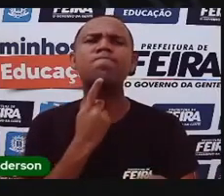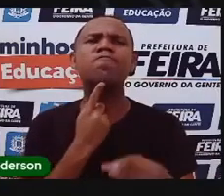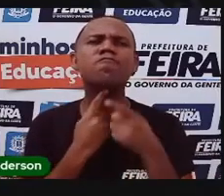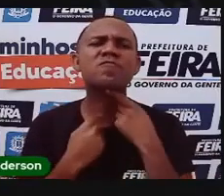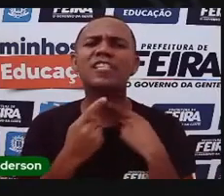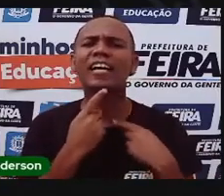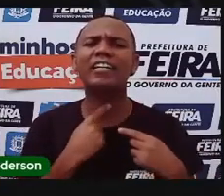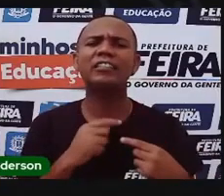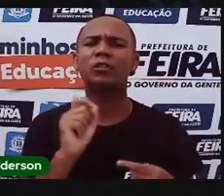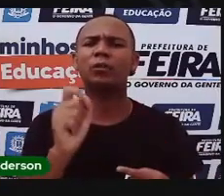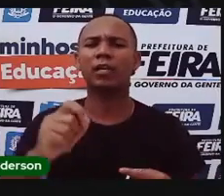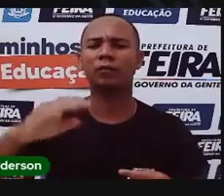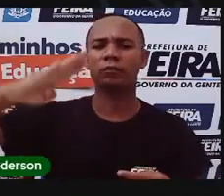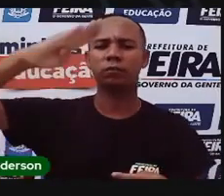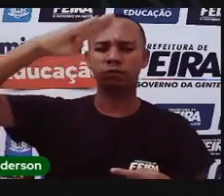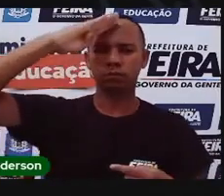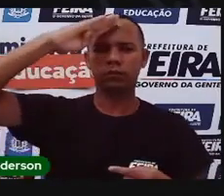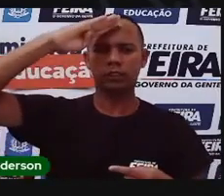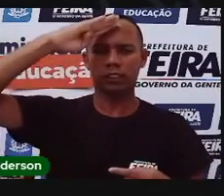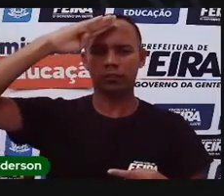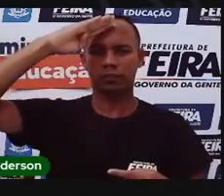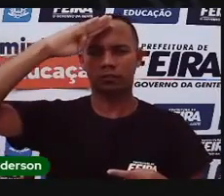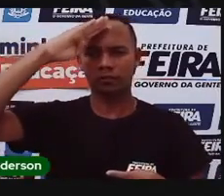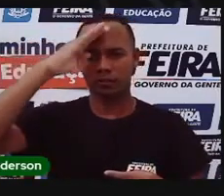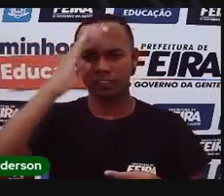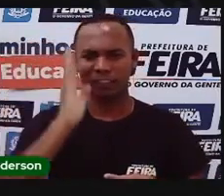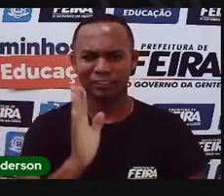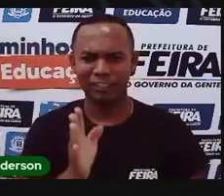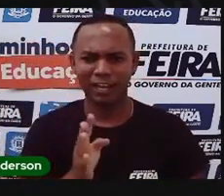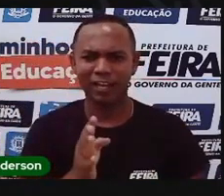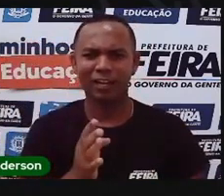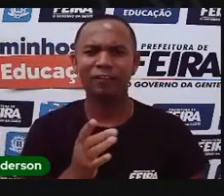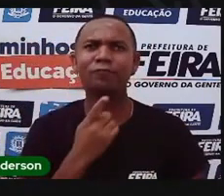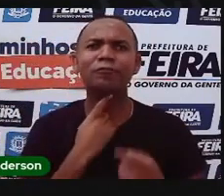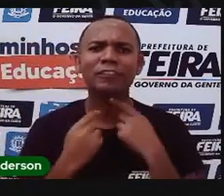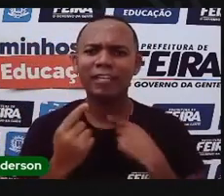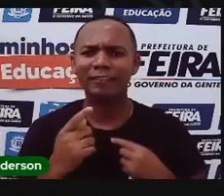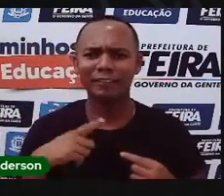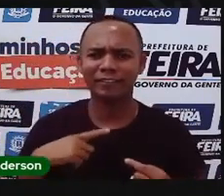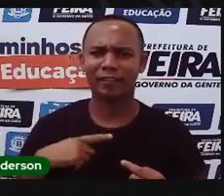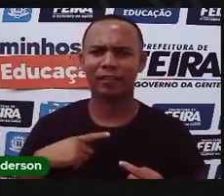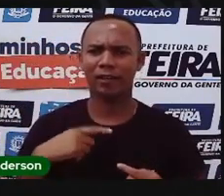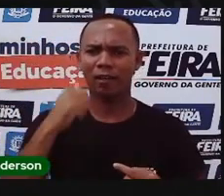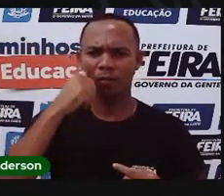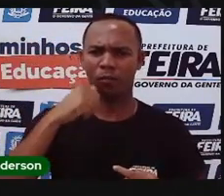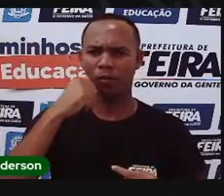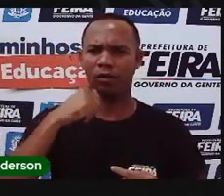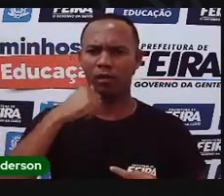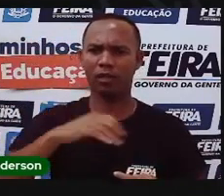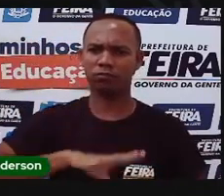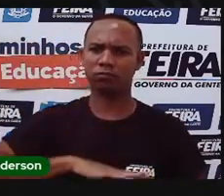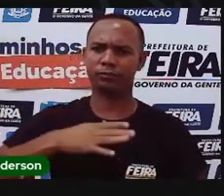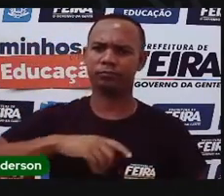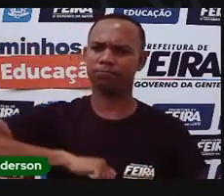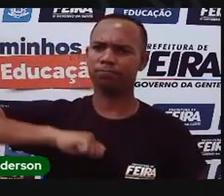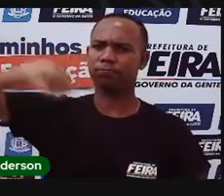muito entrar no exército. Quem nunca, na verdade, desejou muito alguma coisa, né? E Maria Quitéria acabou desejando isso aí. E aí